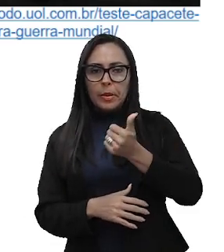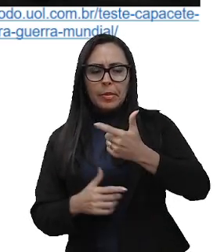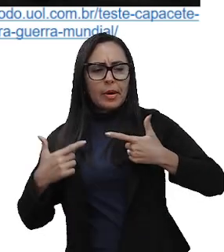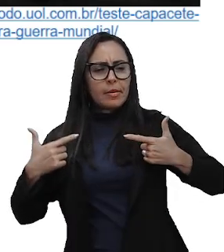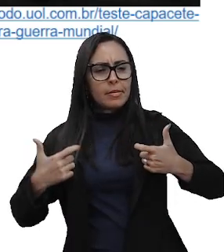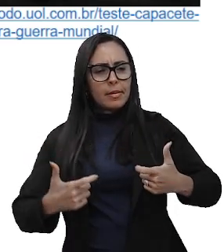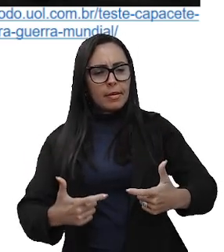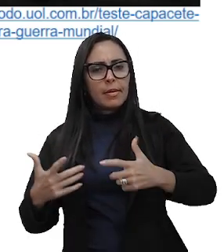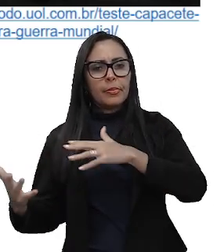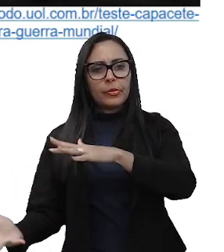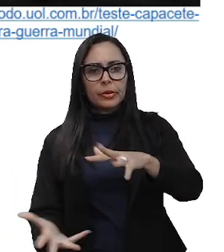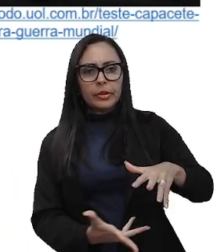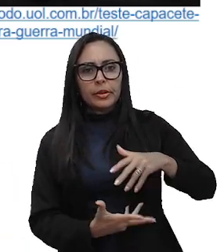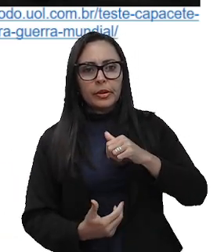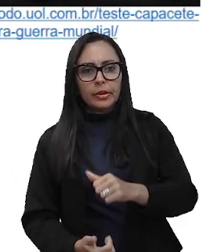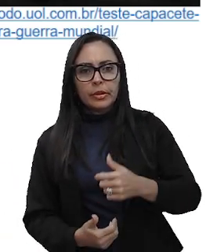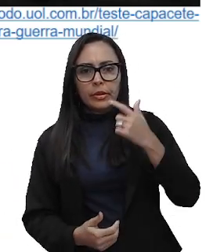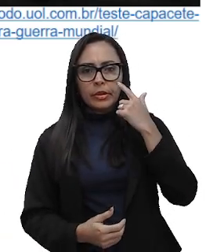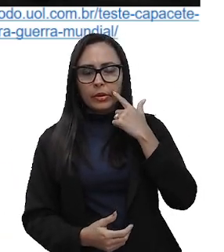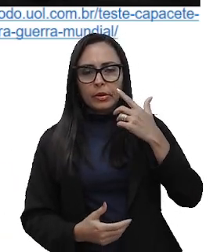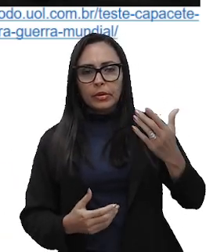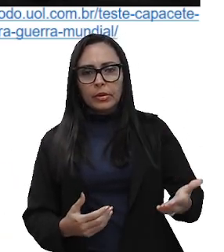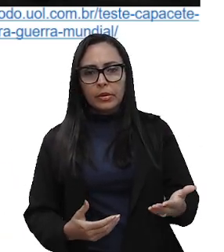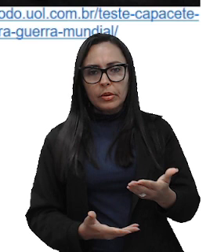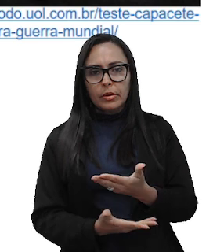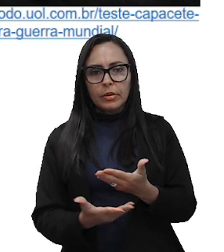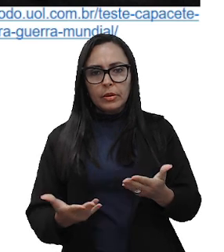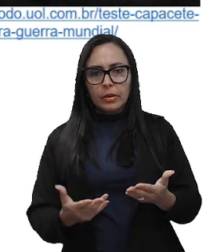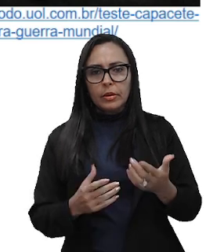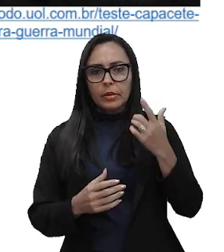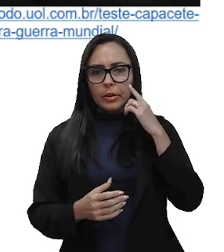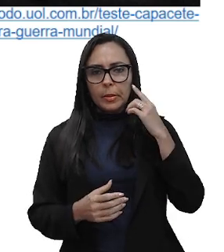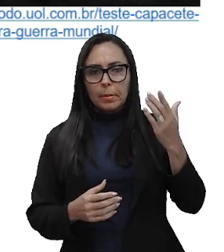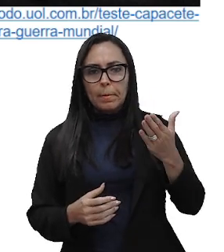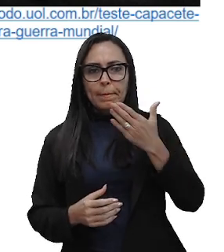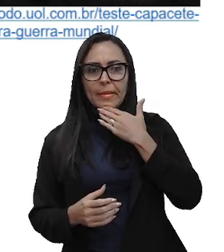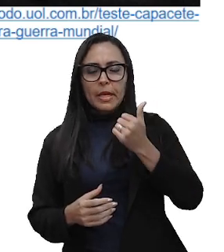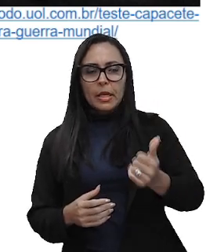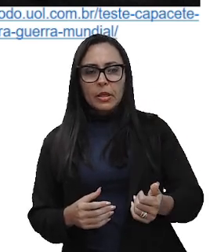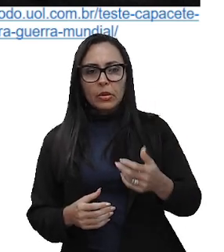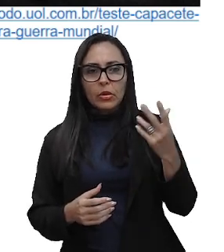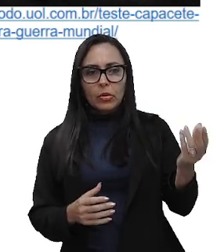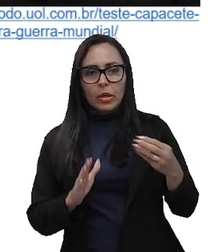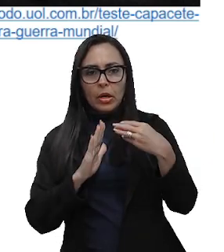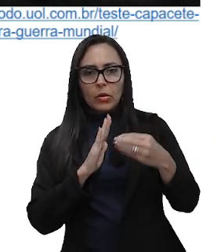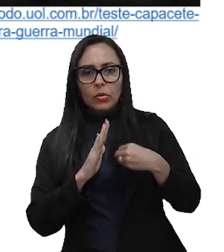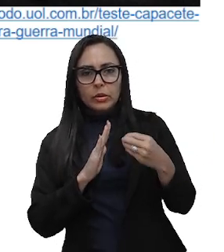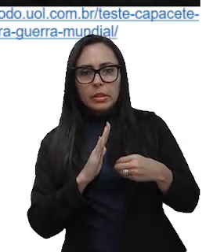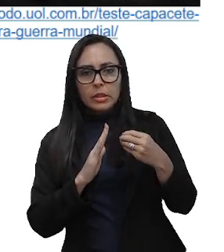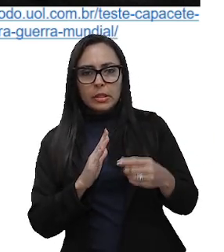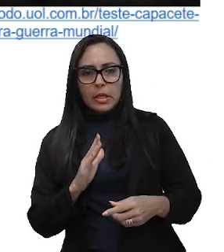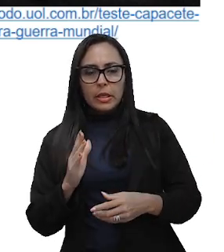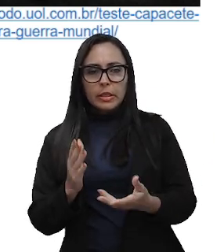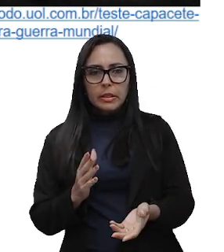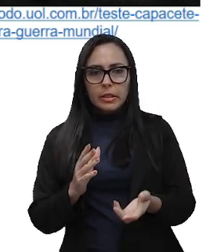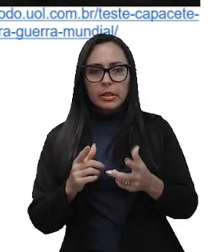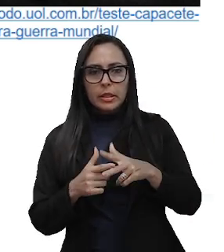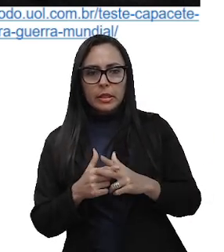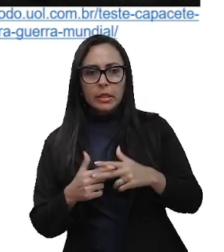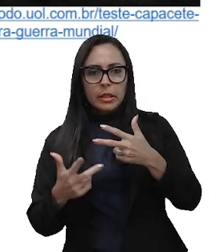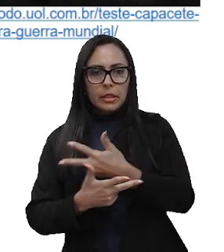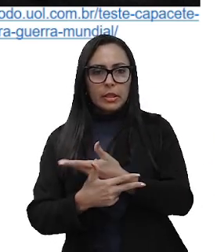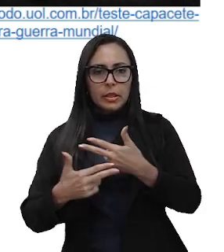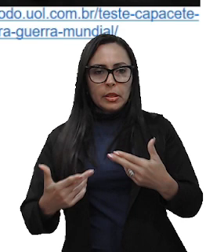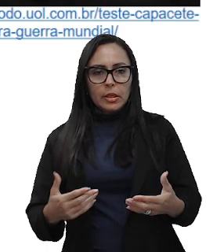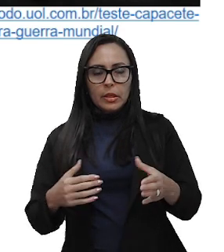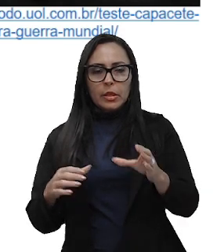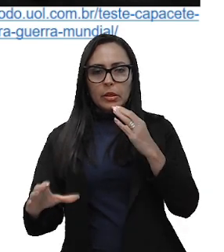Mundial. Os estudos ergonômicos ajudaram a melhorar o design de armas, equipamentos de comunicação e